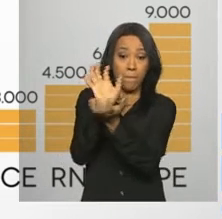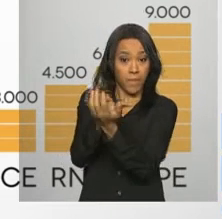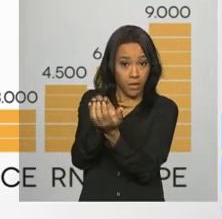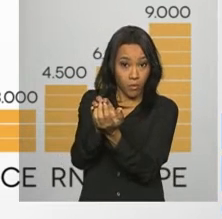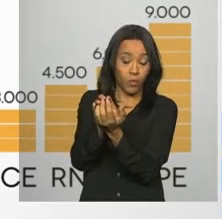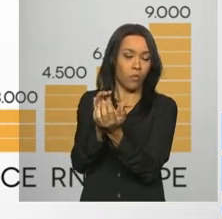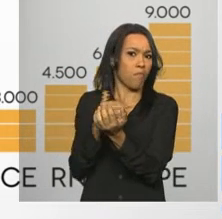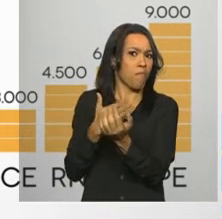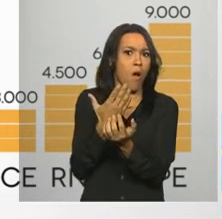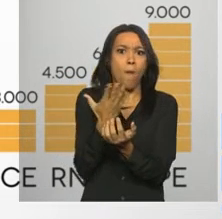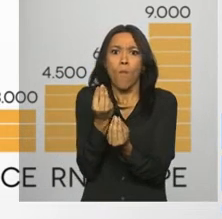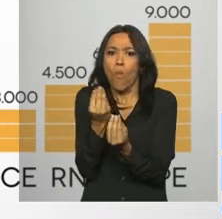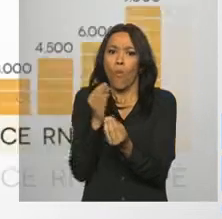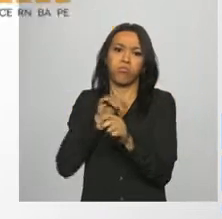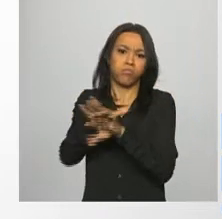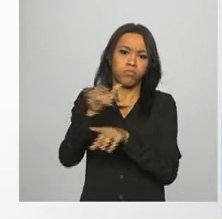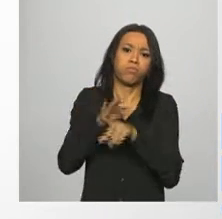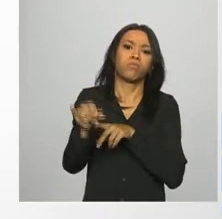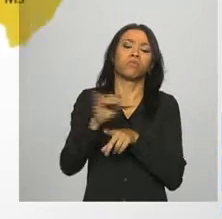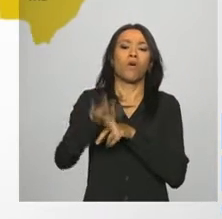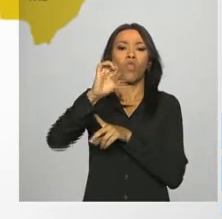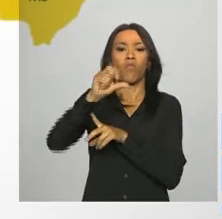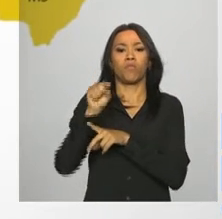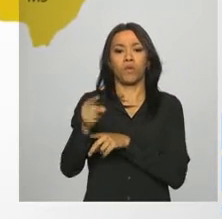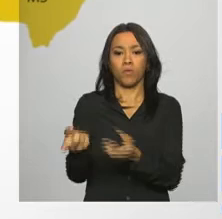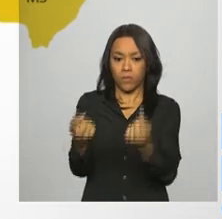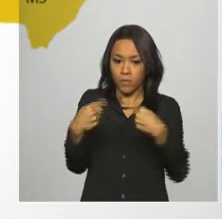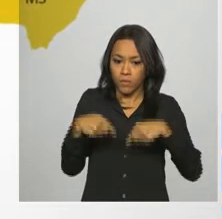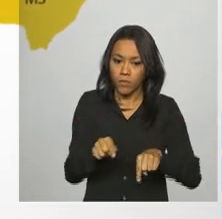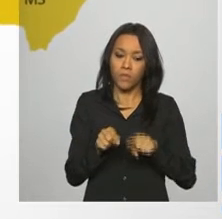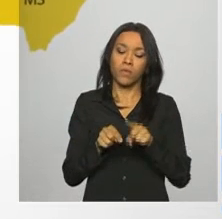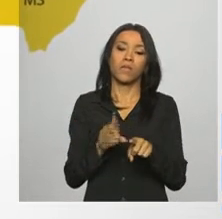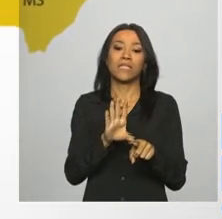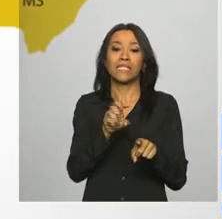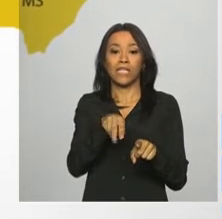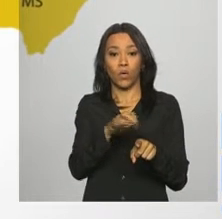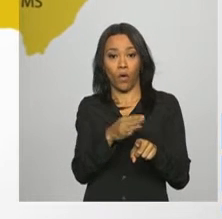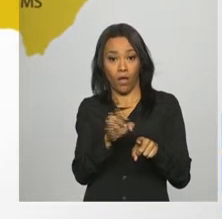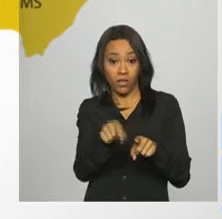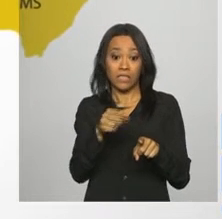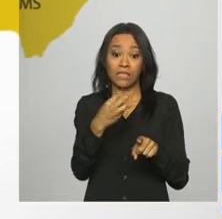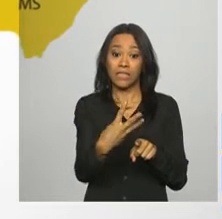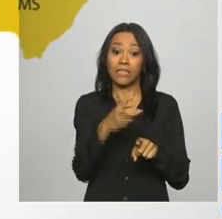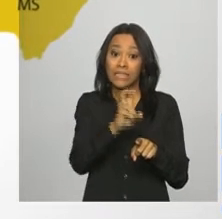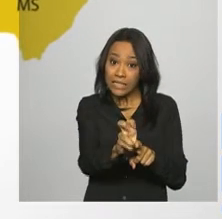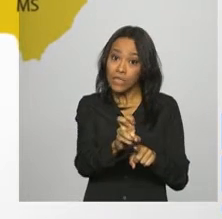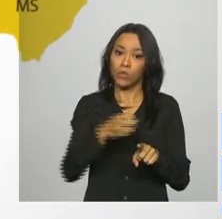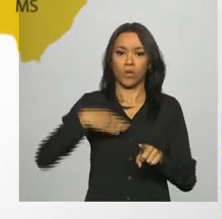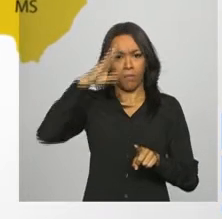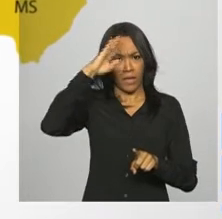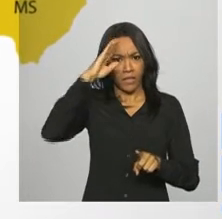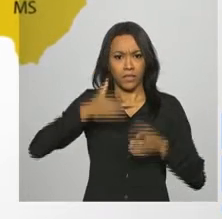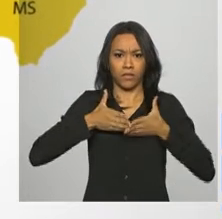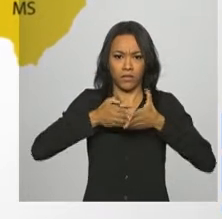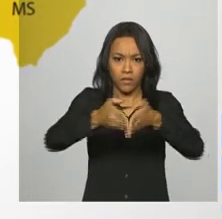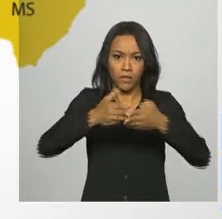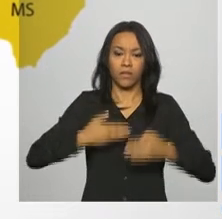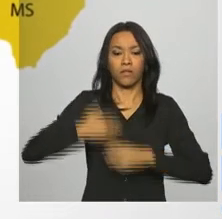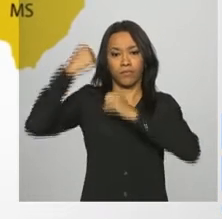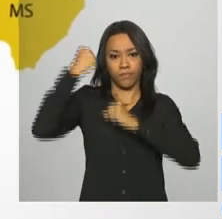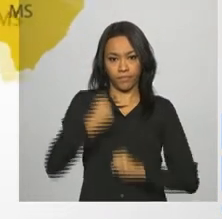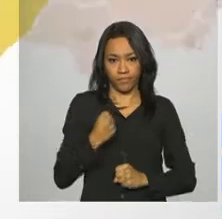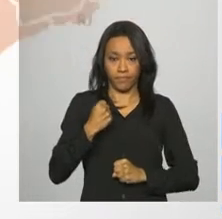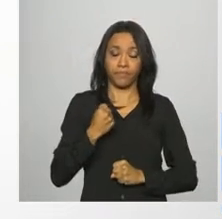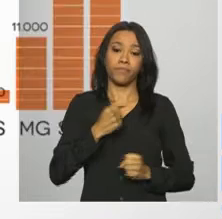receberá o maior número, 9 mil. Na região centro-oeste, a ação vai contar com 35 mil integrantes da Marinha, Exército e